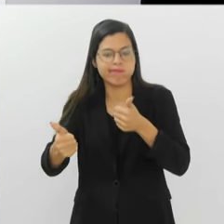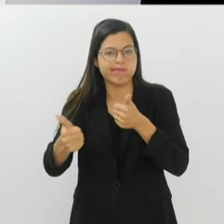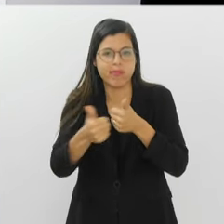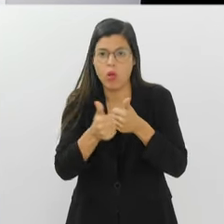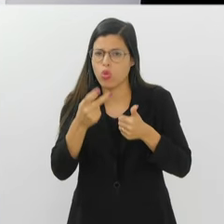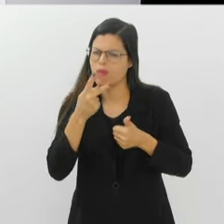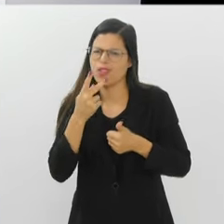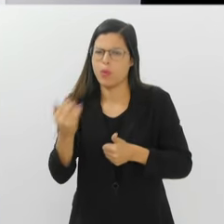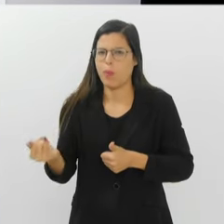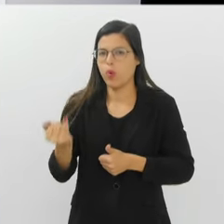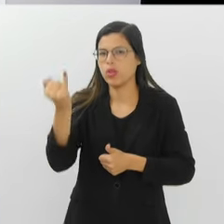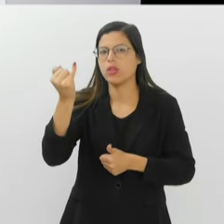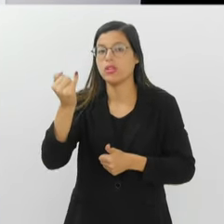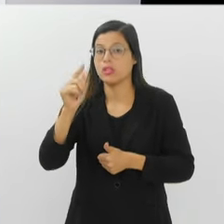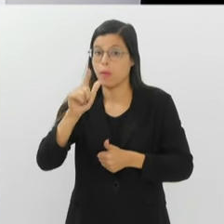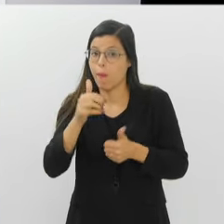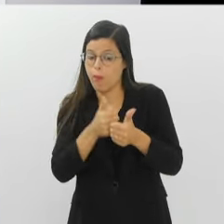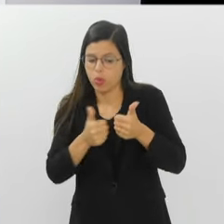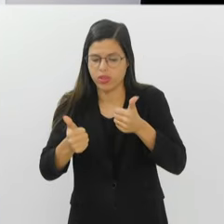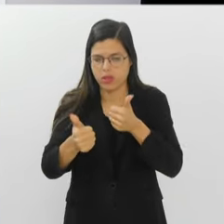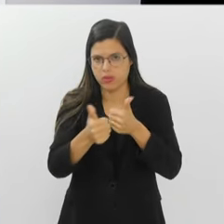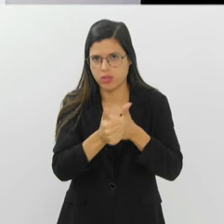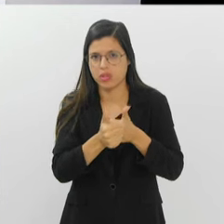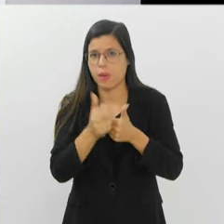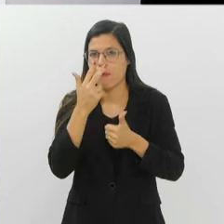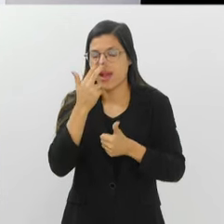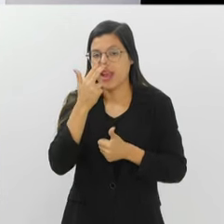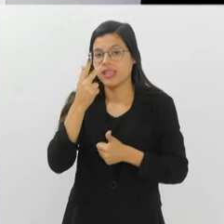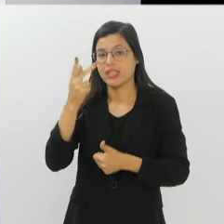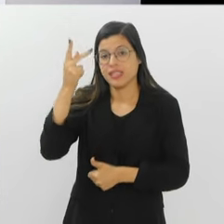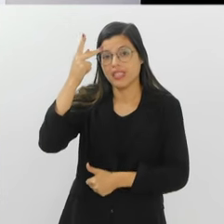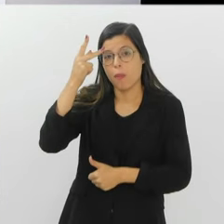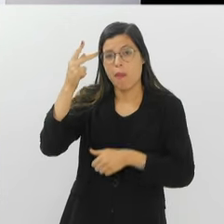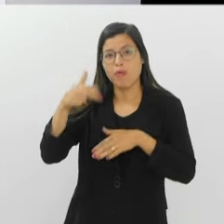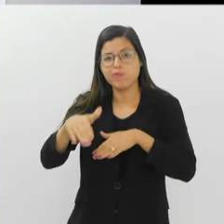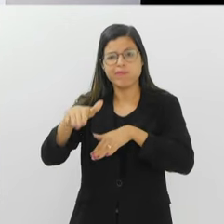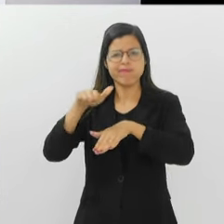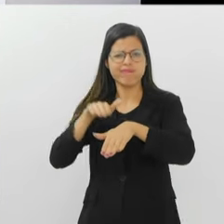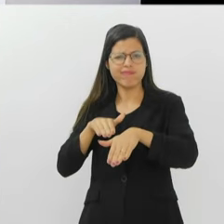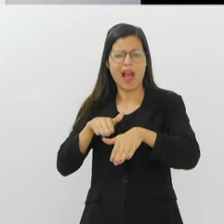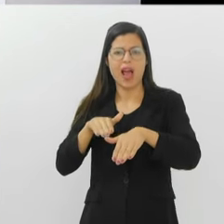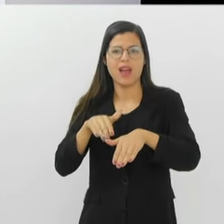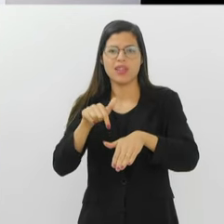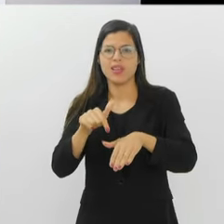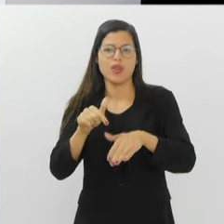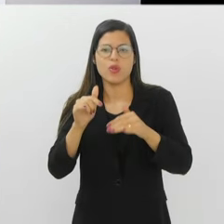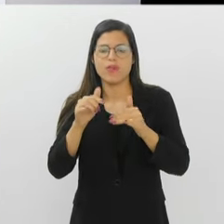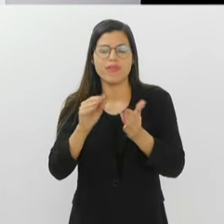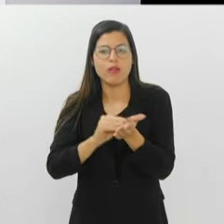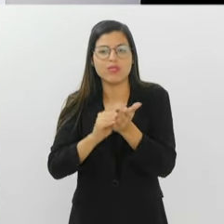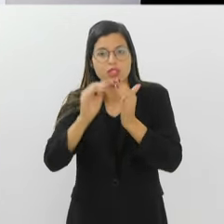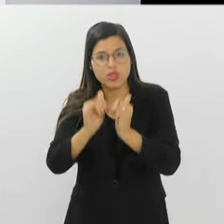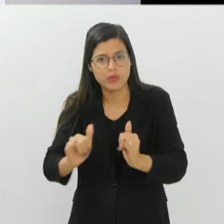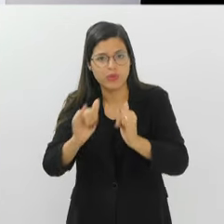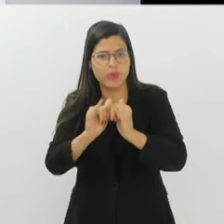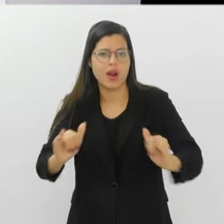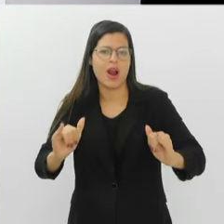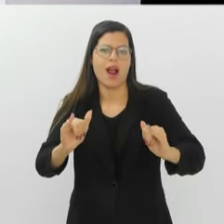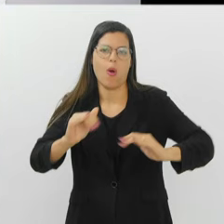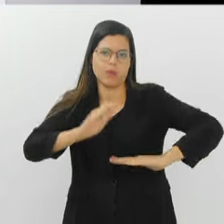Não digo importância, eu digo protagonismo. E eu acho que São Paulo ainda se retrai um pouco na questão de você divulgar o seu artista.